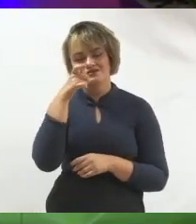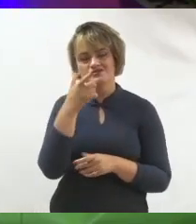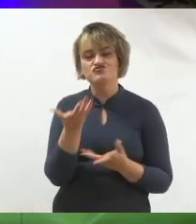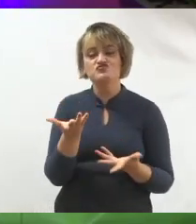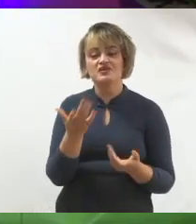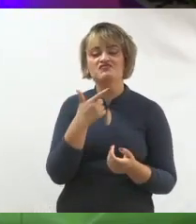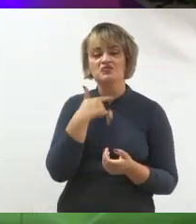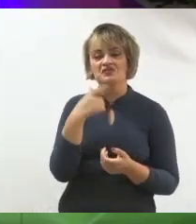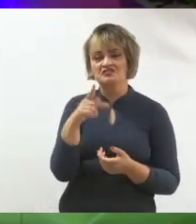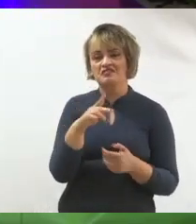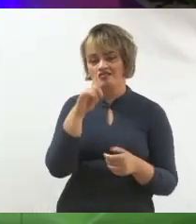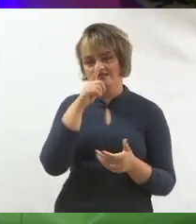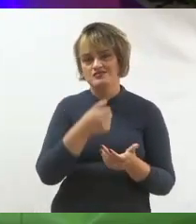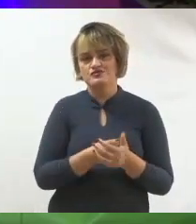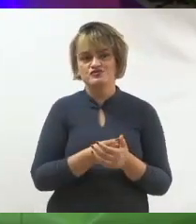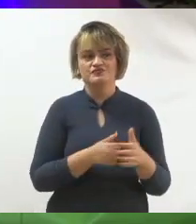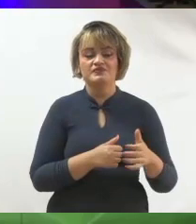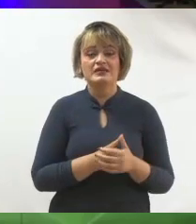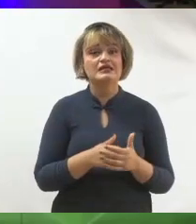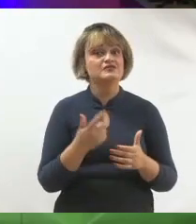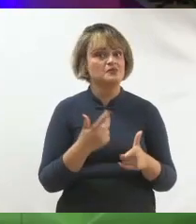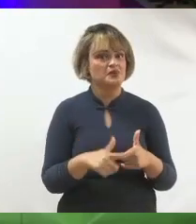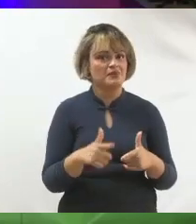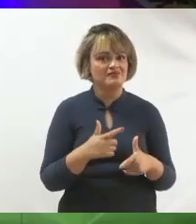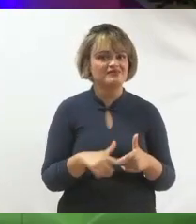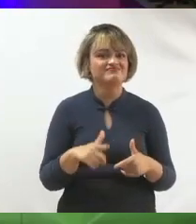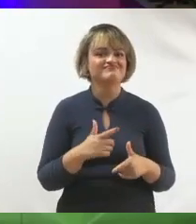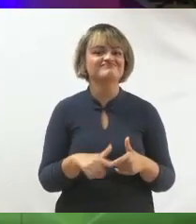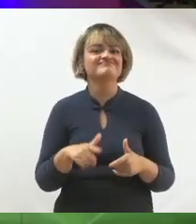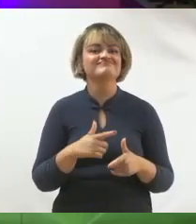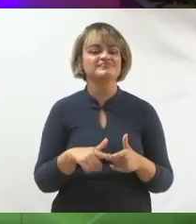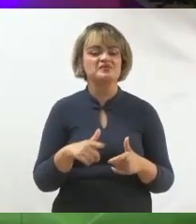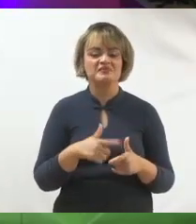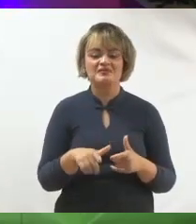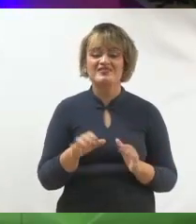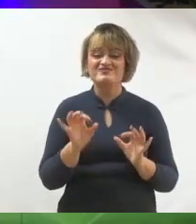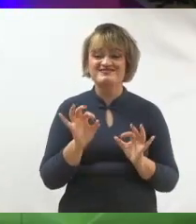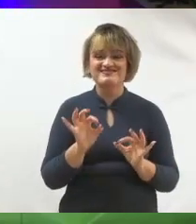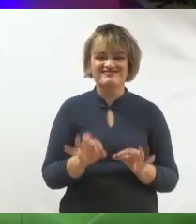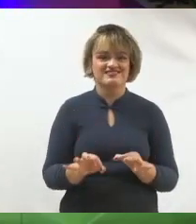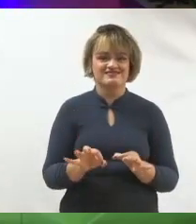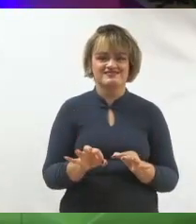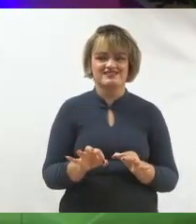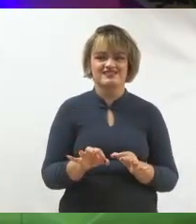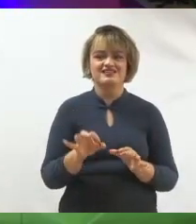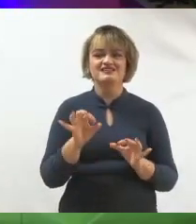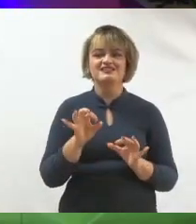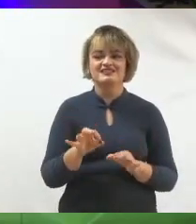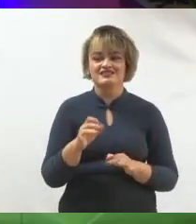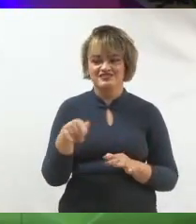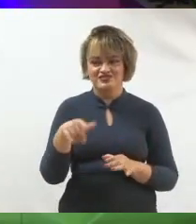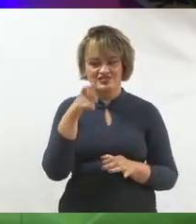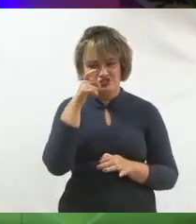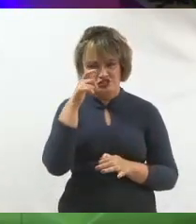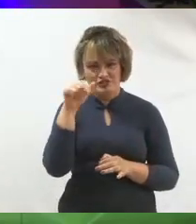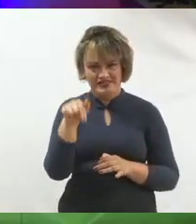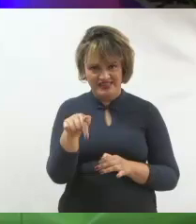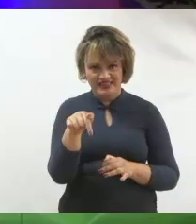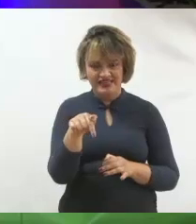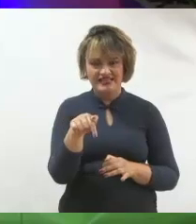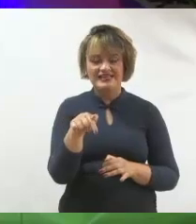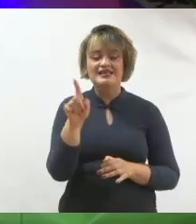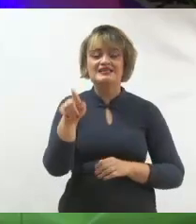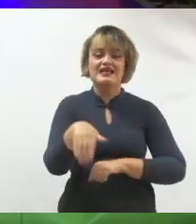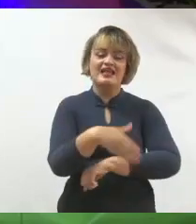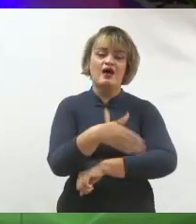E isso gera um problema imenso, porque eu tenho certeza que tem gente assistindo aqui a nossa palestra e que está aí